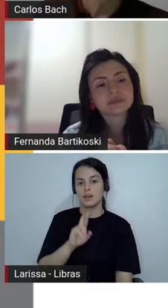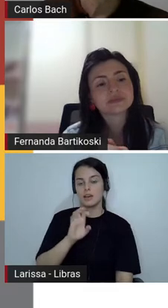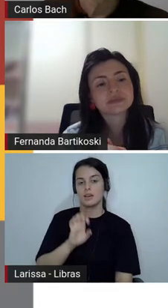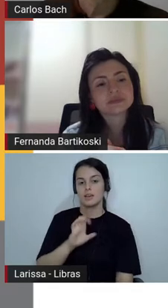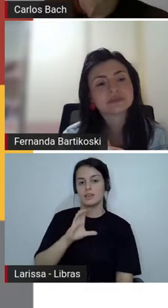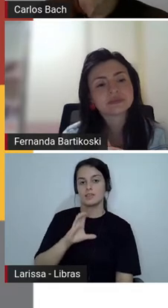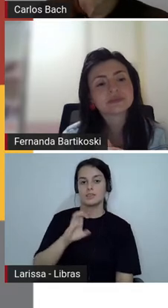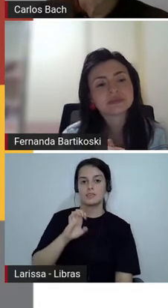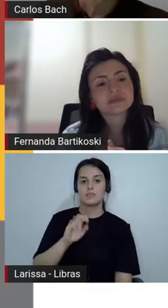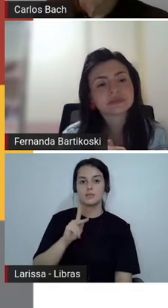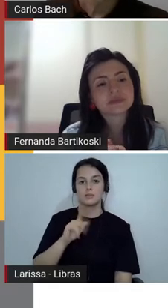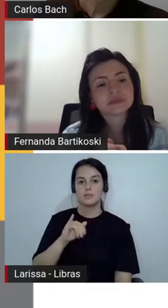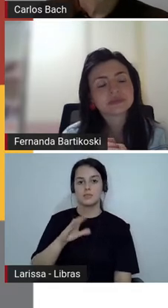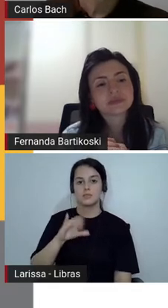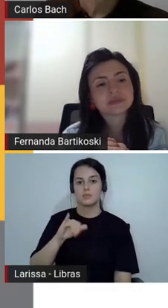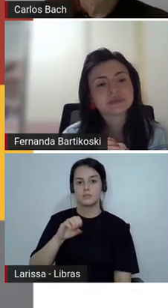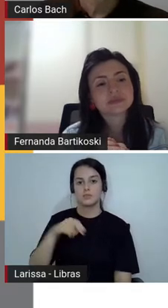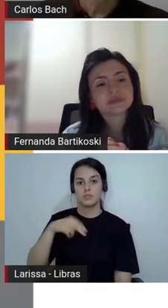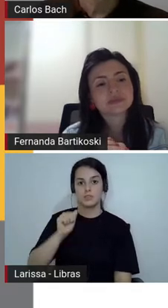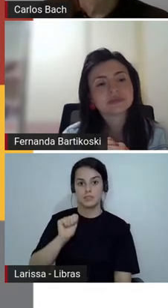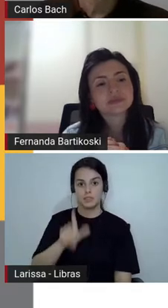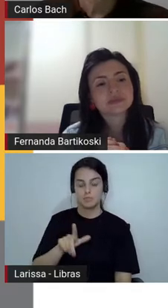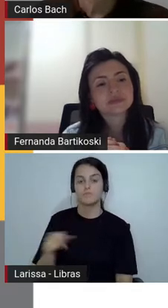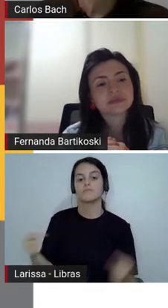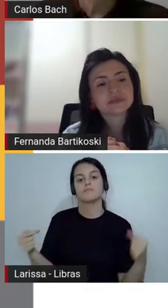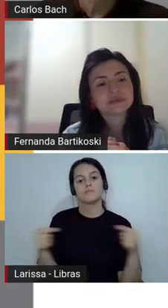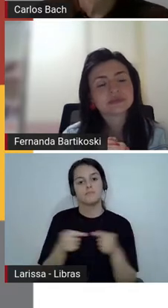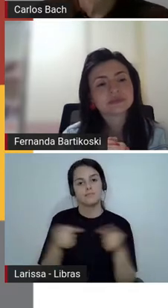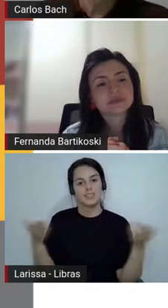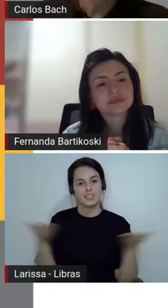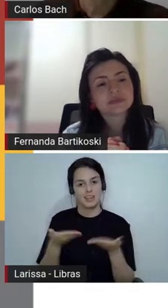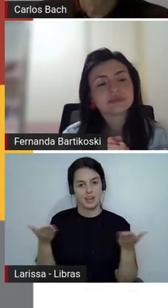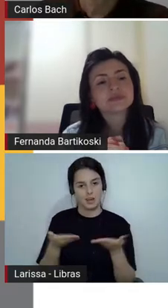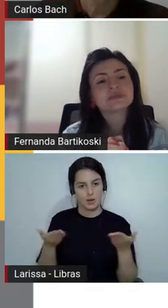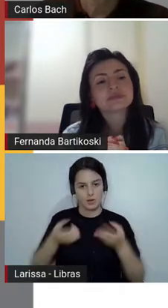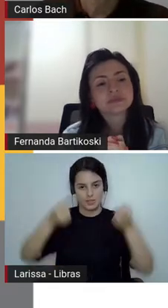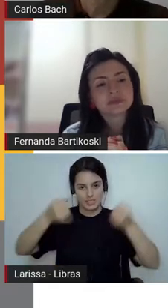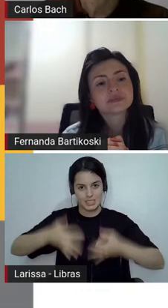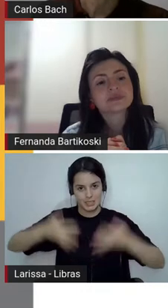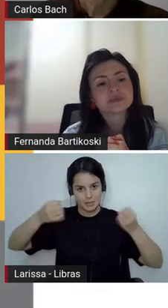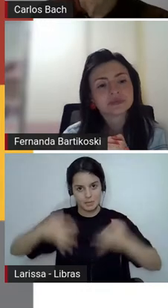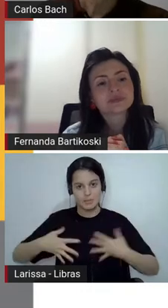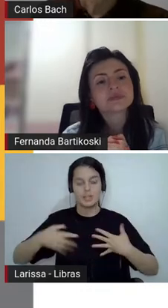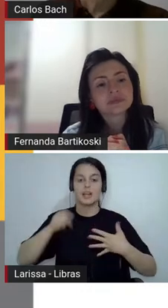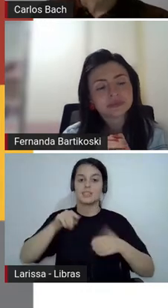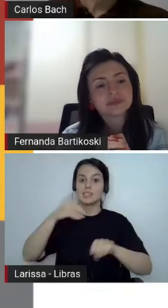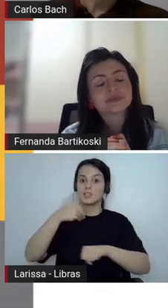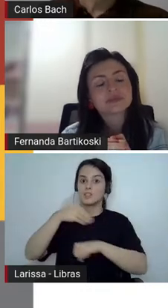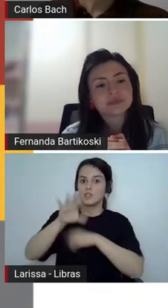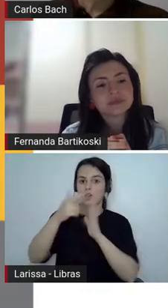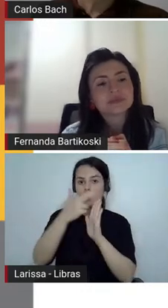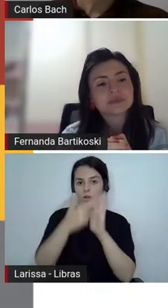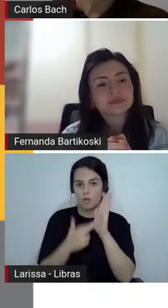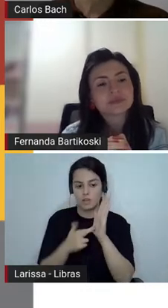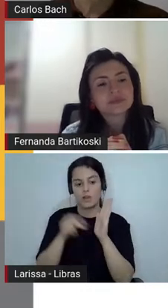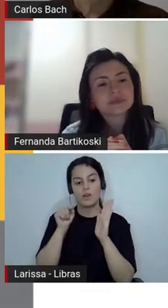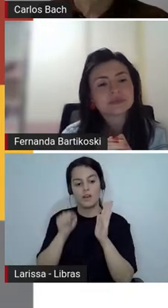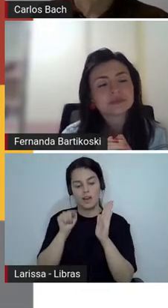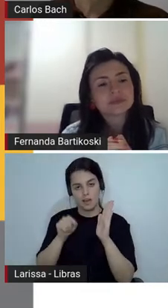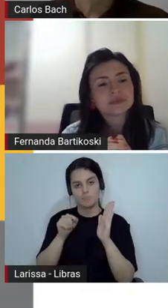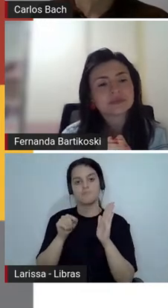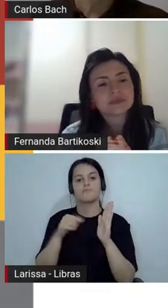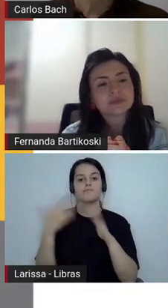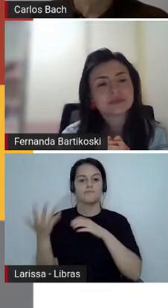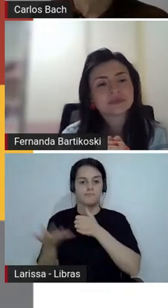também para fazer a nossa sugestão de roteiro. Então, eu tenho no método